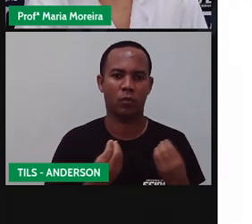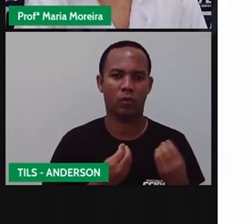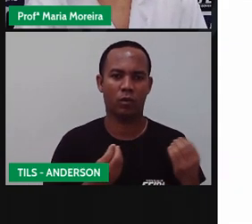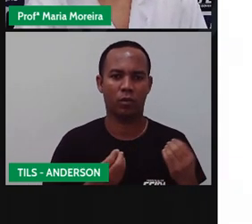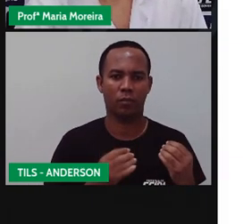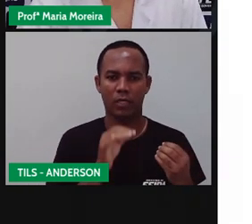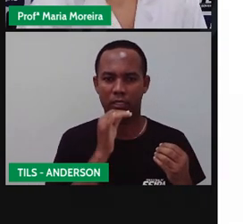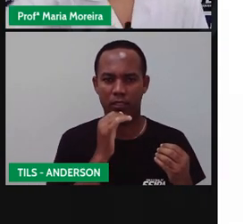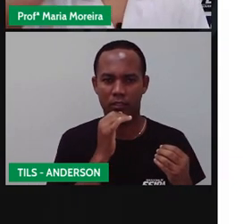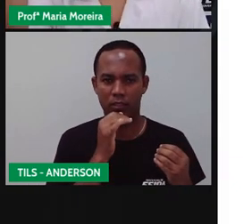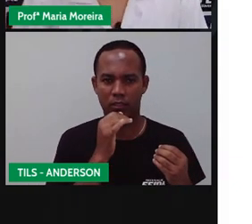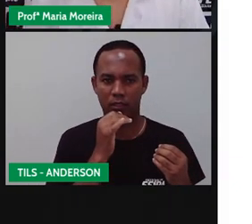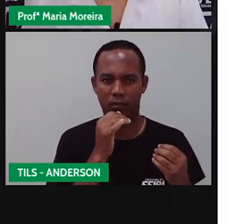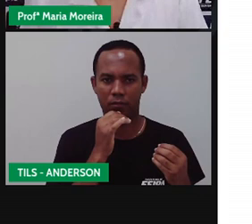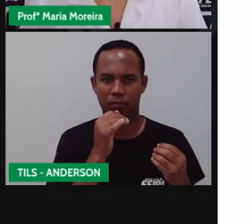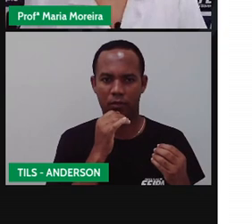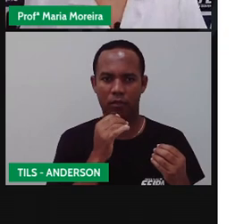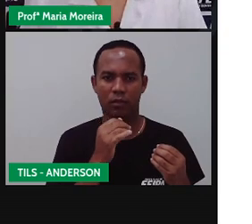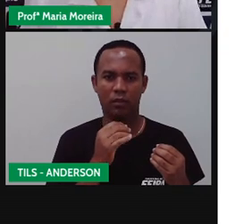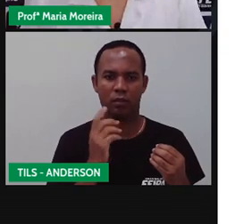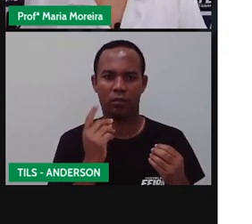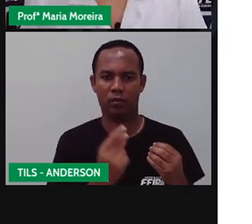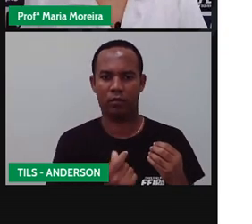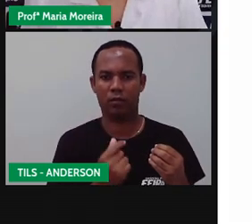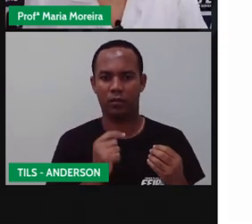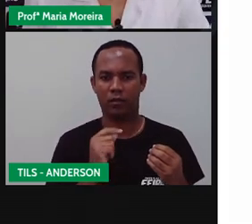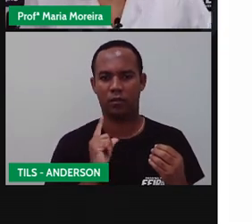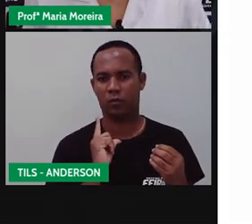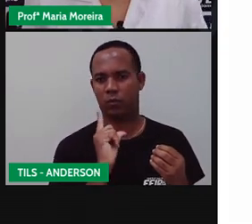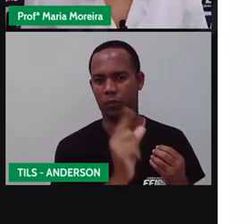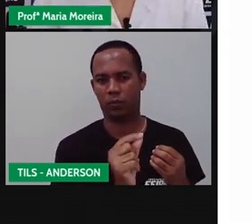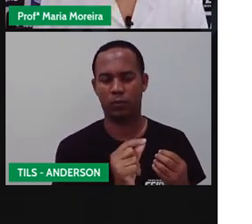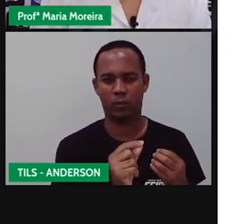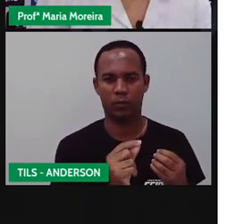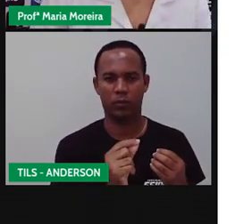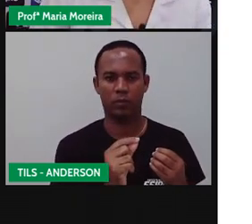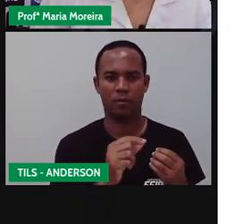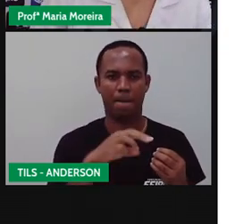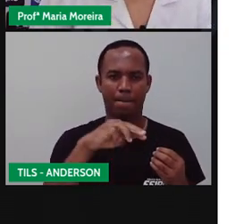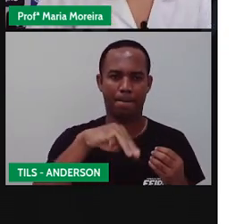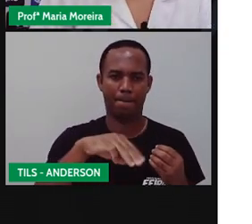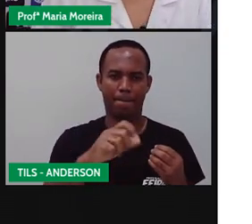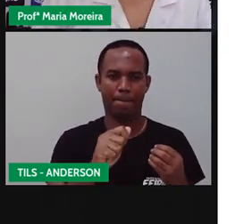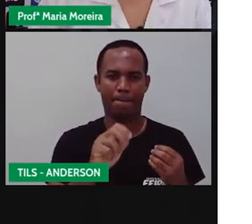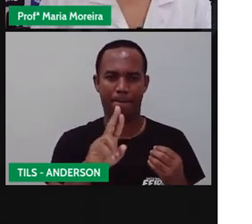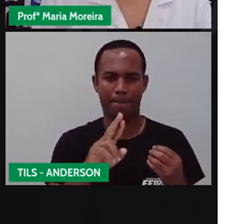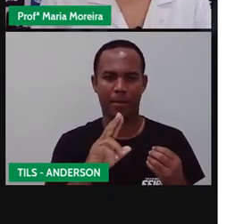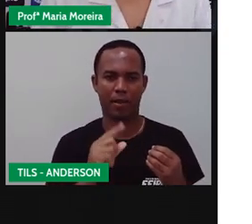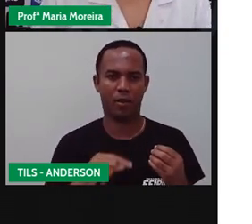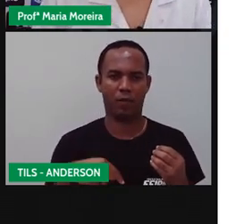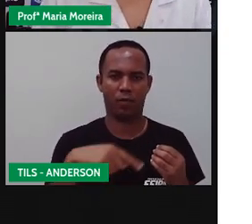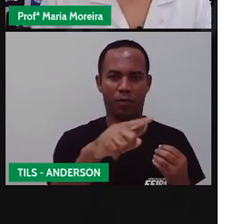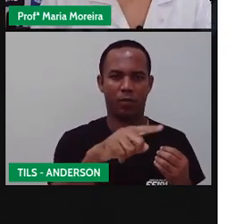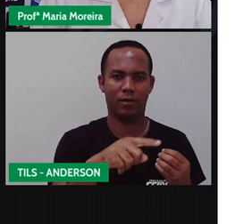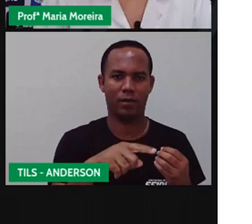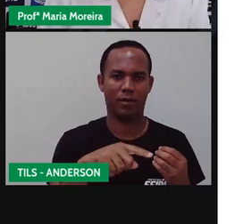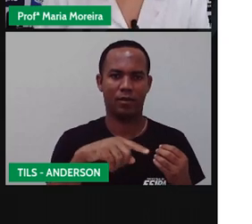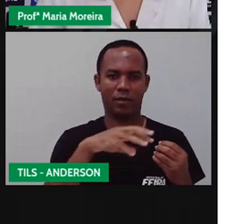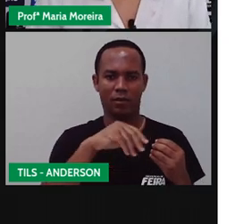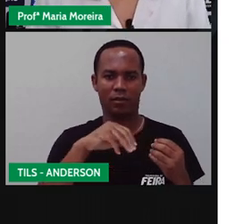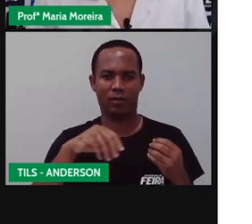Ao ouvirem mar, todos pulam para o lado do mar. Ao ouvirem terra, pulam para o lado da terra.